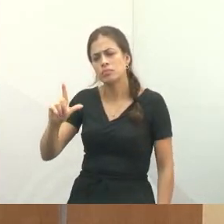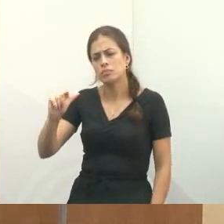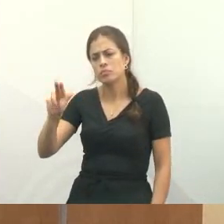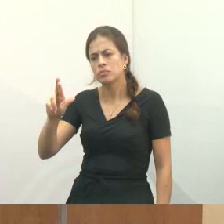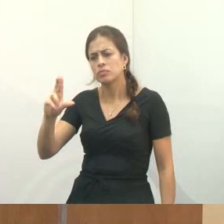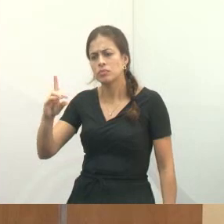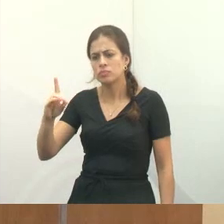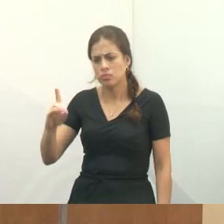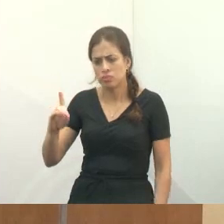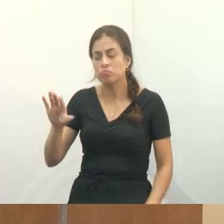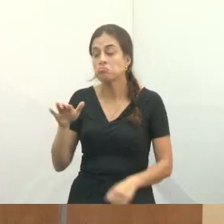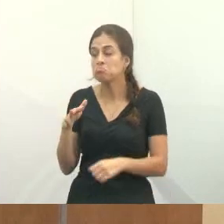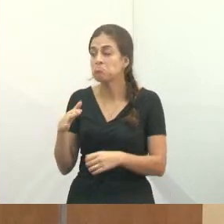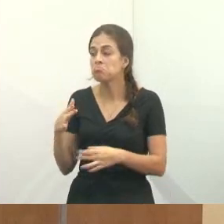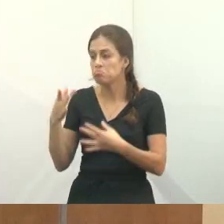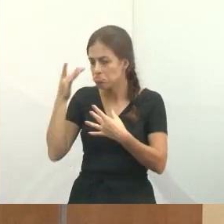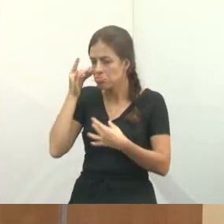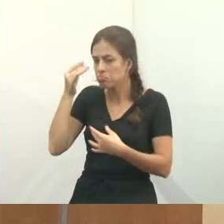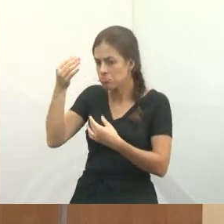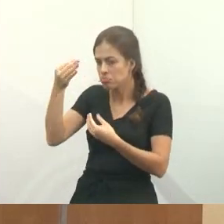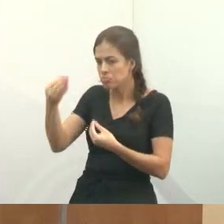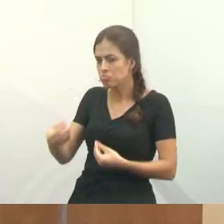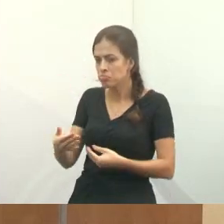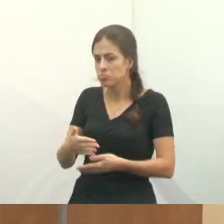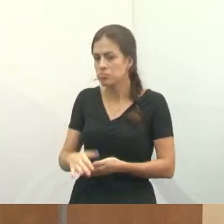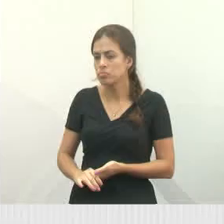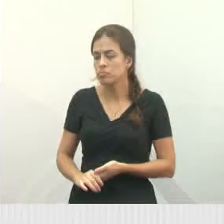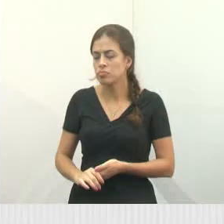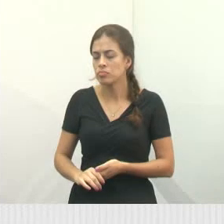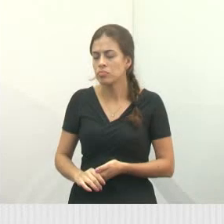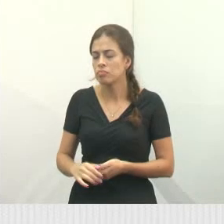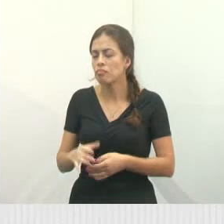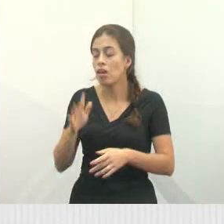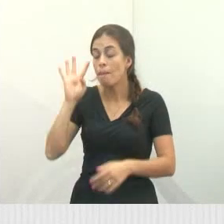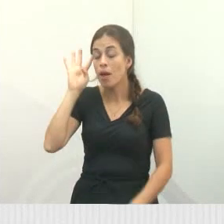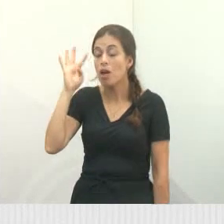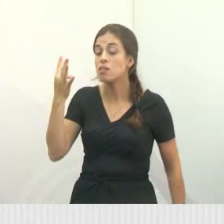gente vai buscar soluções. Viu, Crode? Pode mostrar o próximo.